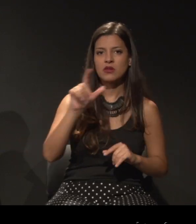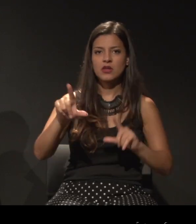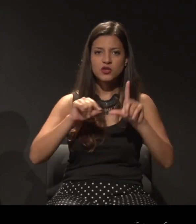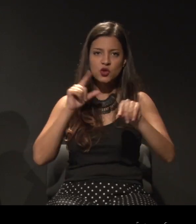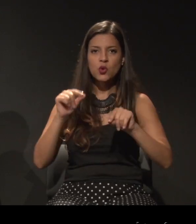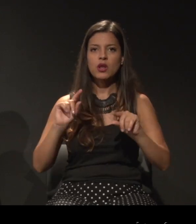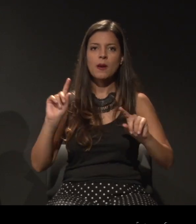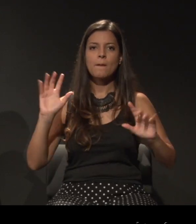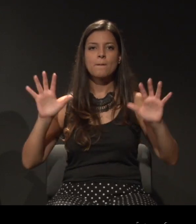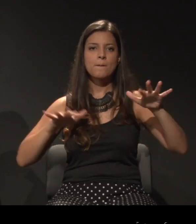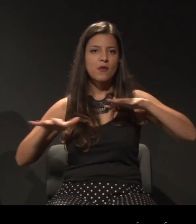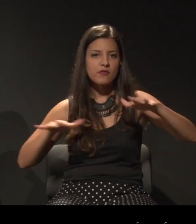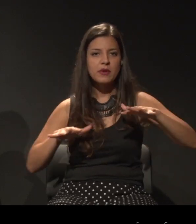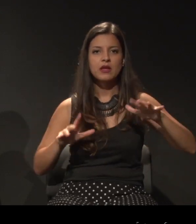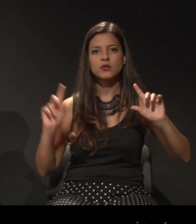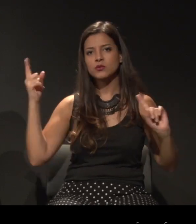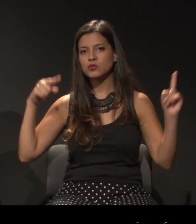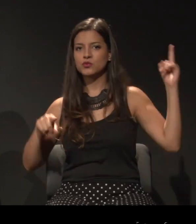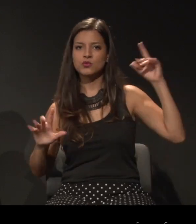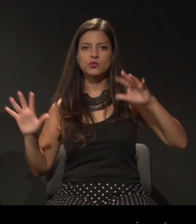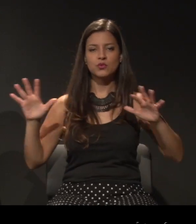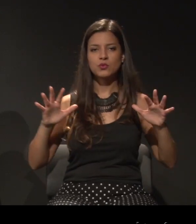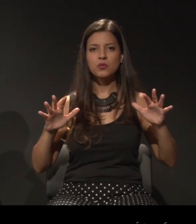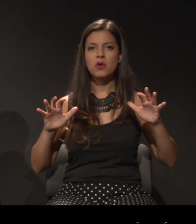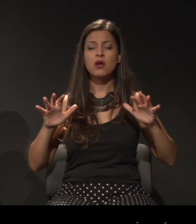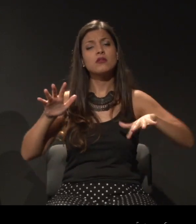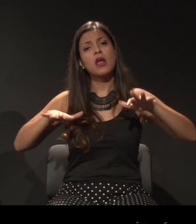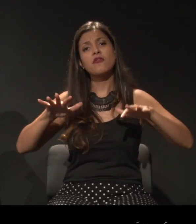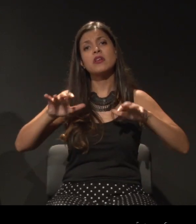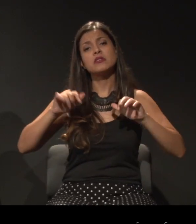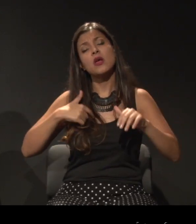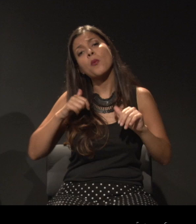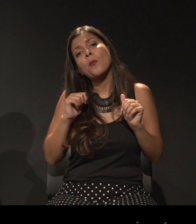gestualidade, eu posso equivocadamente cair